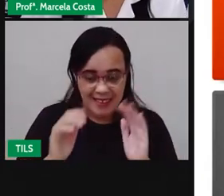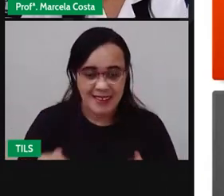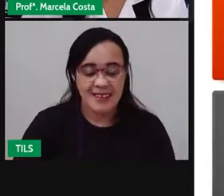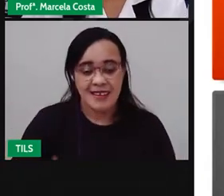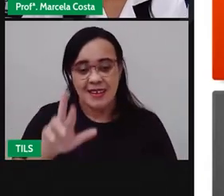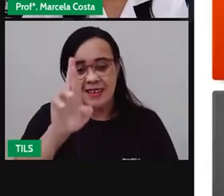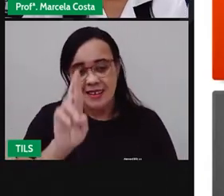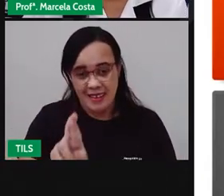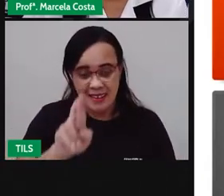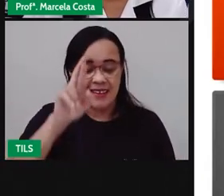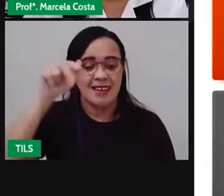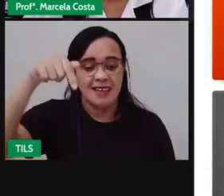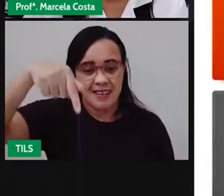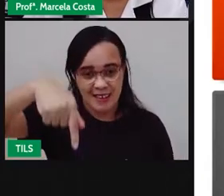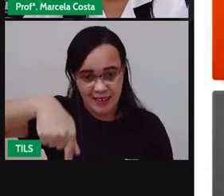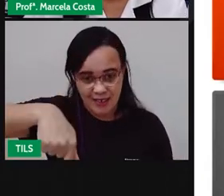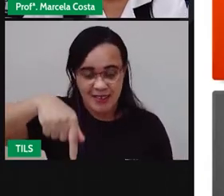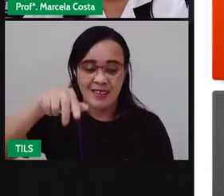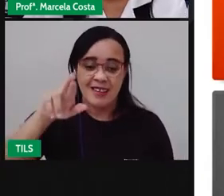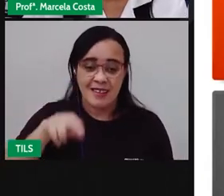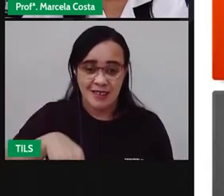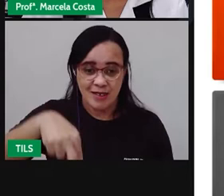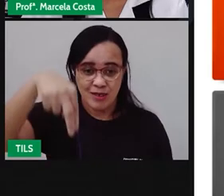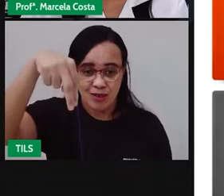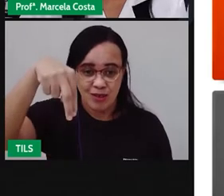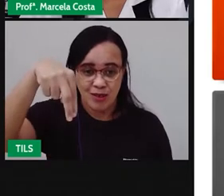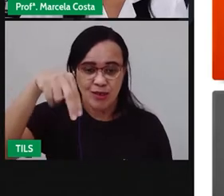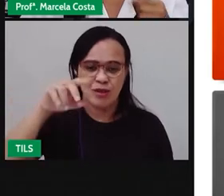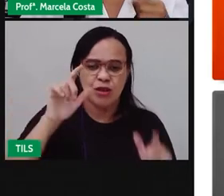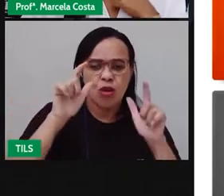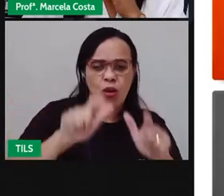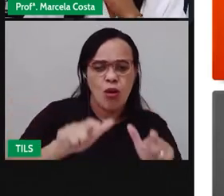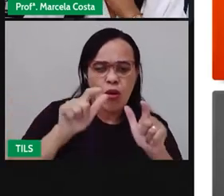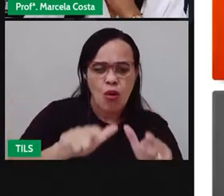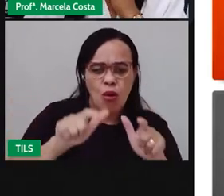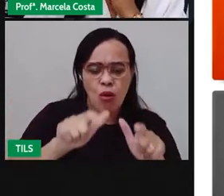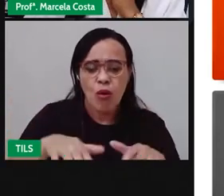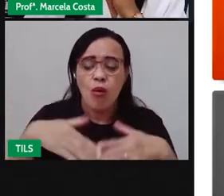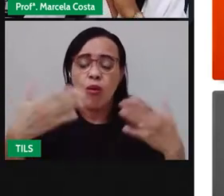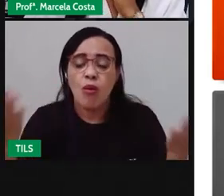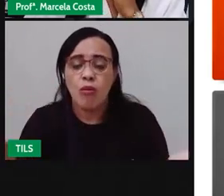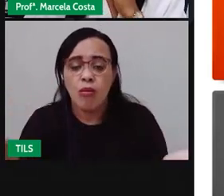Rio Grande do Norte. Onde é que a outra peça está?